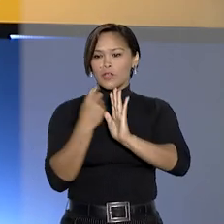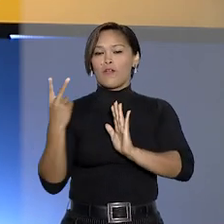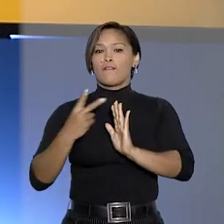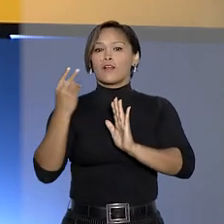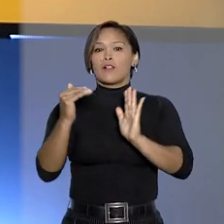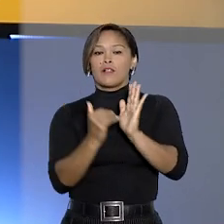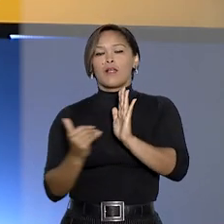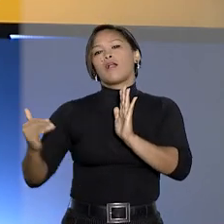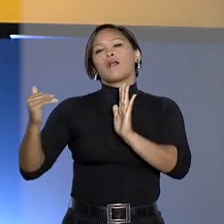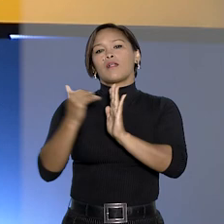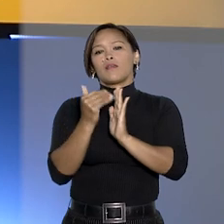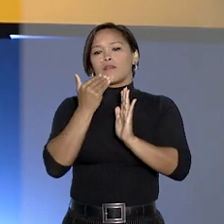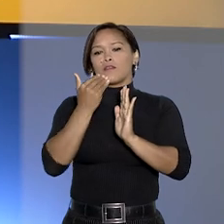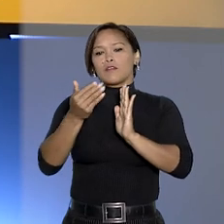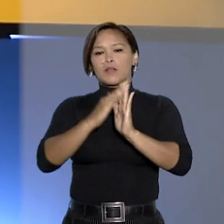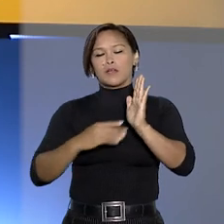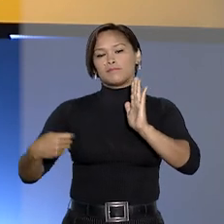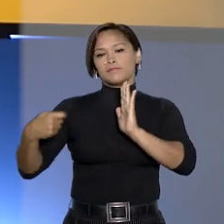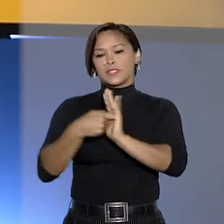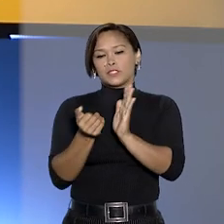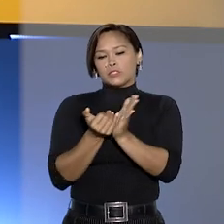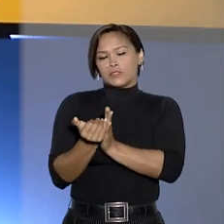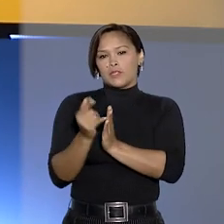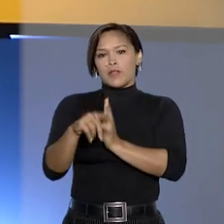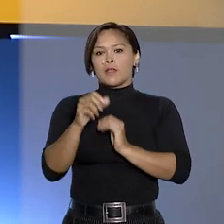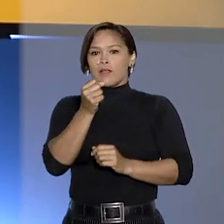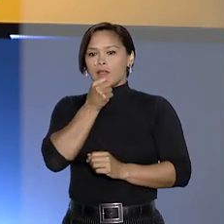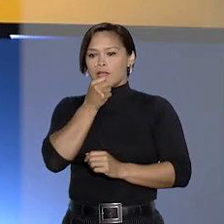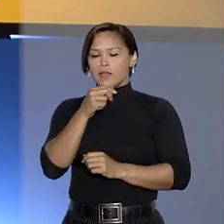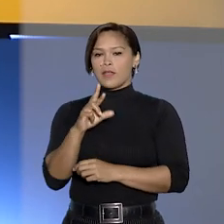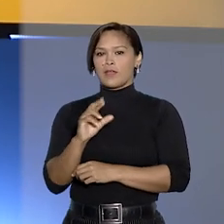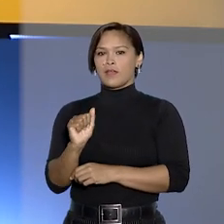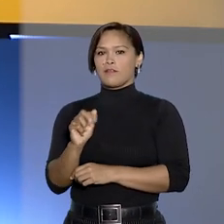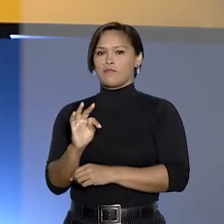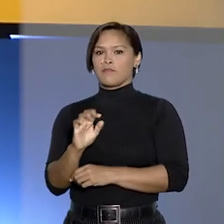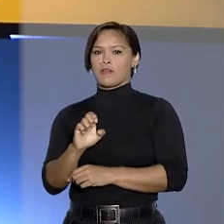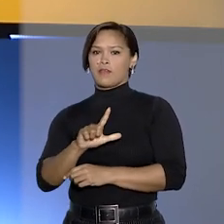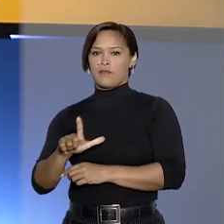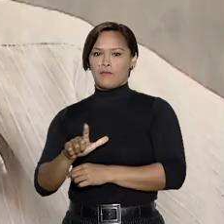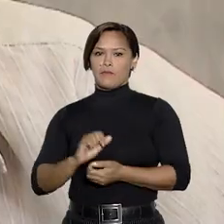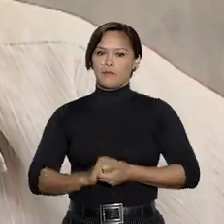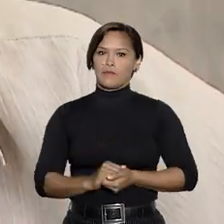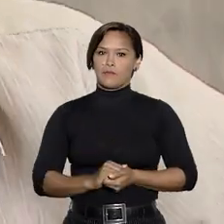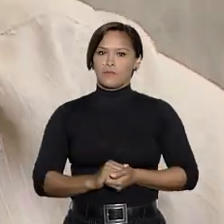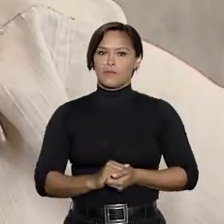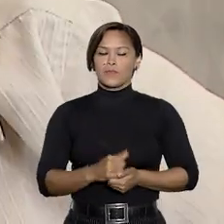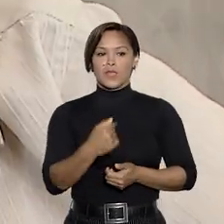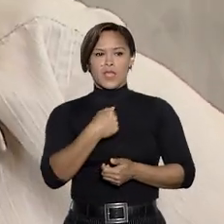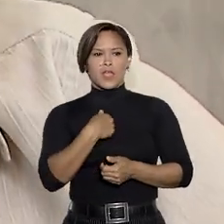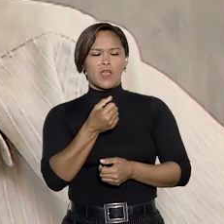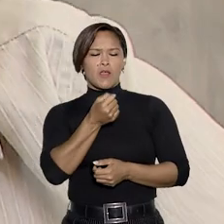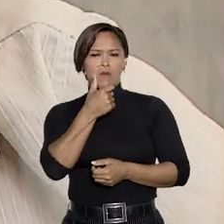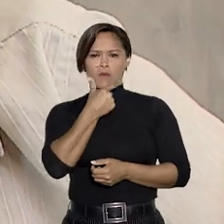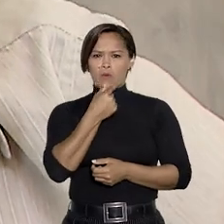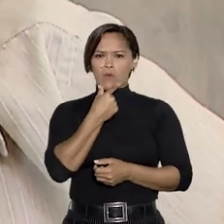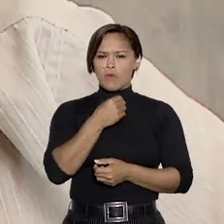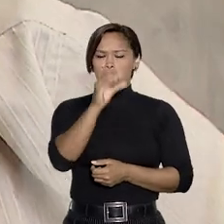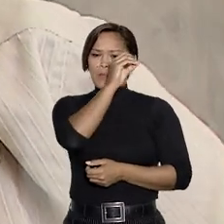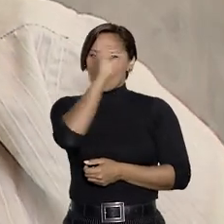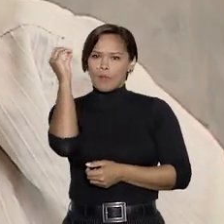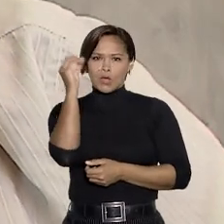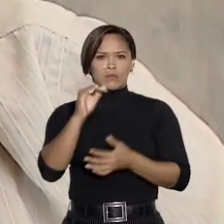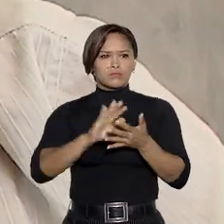valores além do que foi pedido pela vítima. A reportagem é de Rafael Porfírio. Eu era um homem honesto,